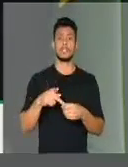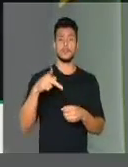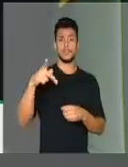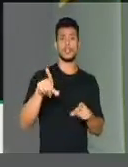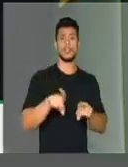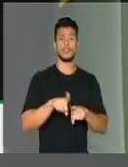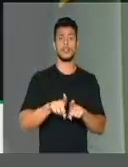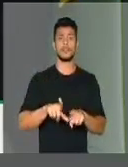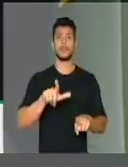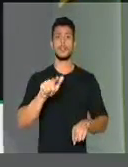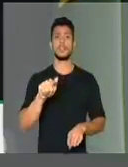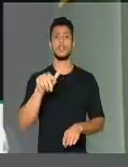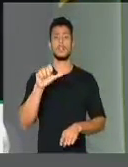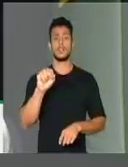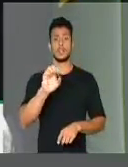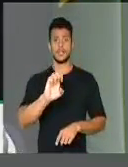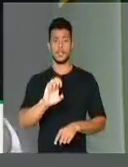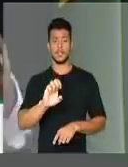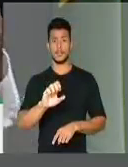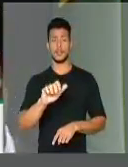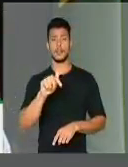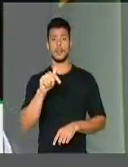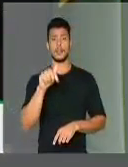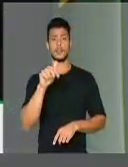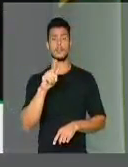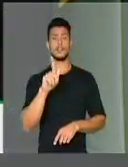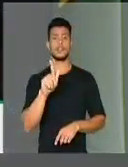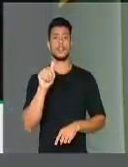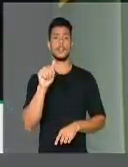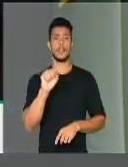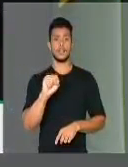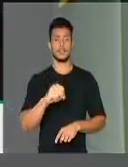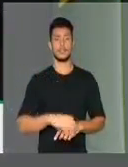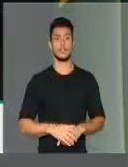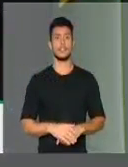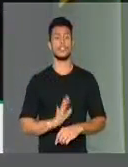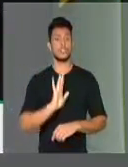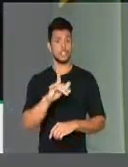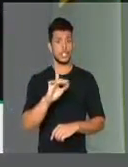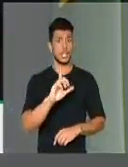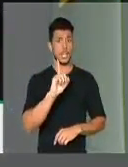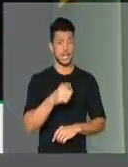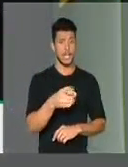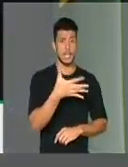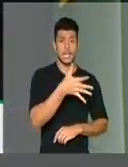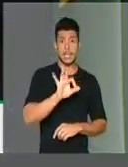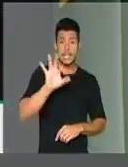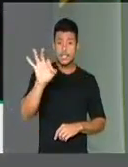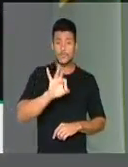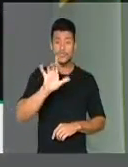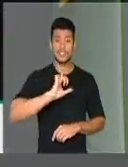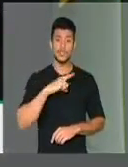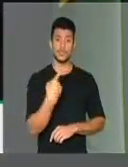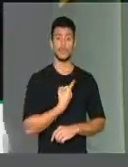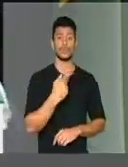um setor que já correspondeu a cerca de 10% da produção de riqueza do nosso país.